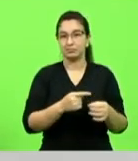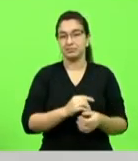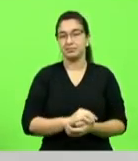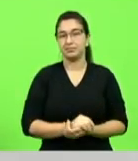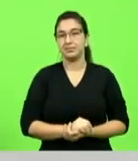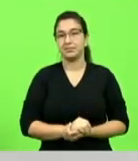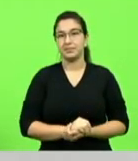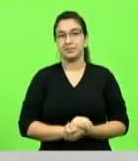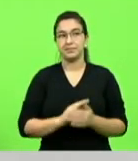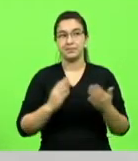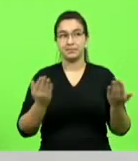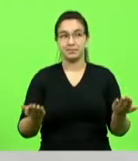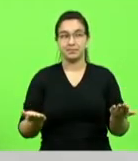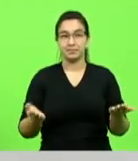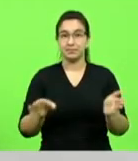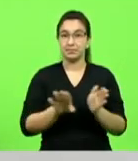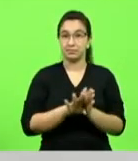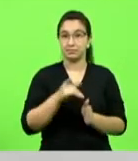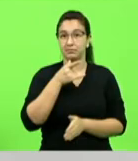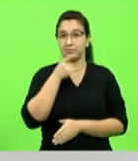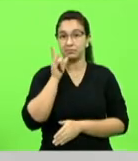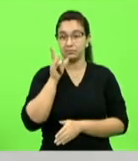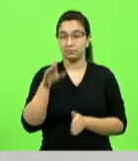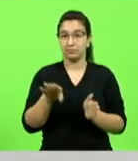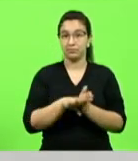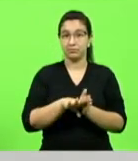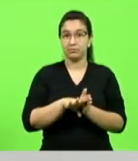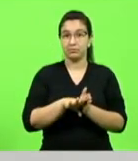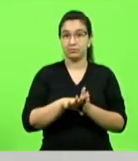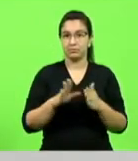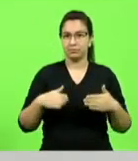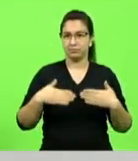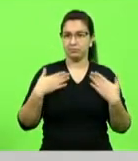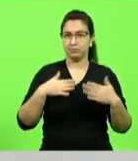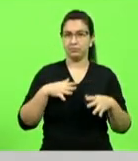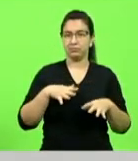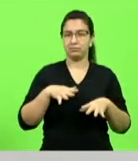então eles vieram aqui ontem para ser ofendido o público que assistiu